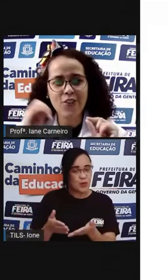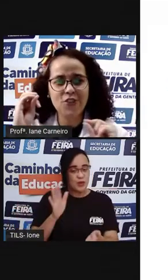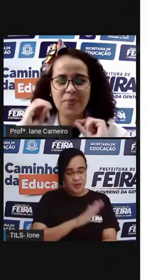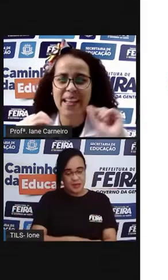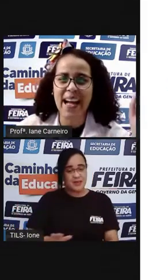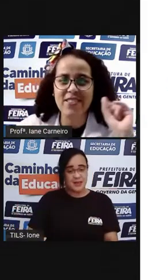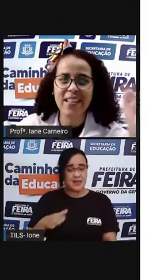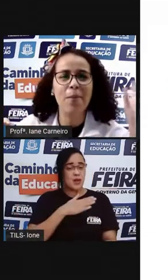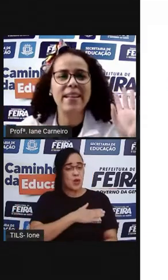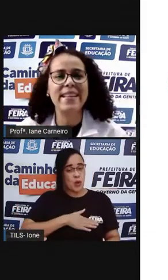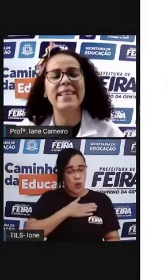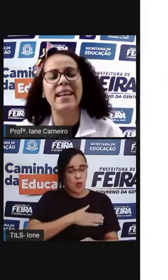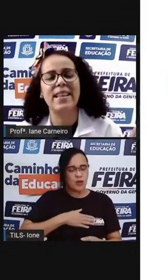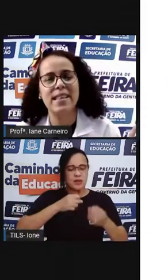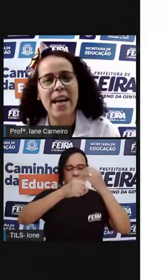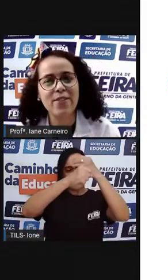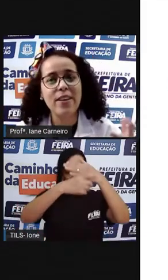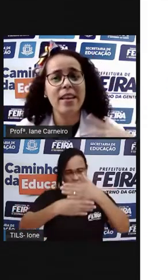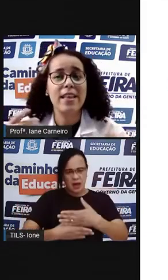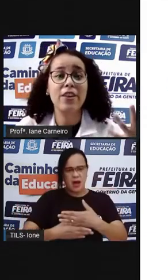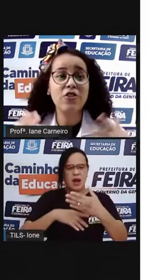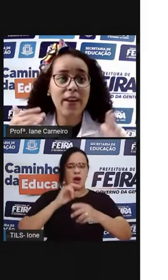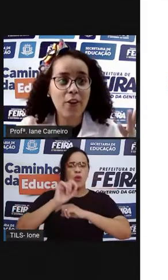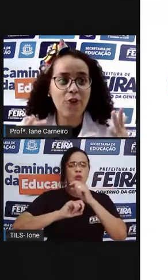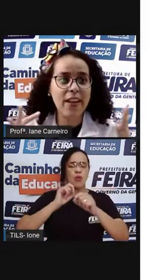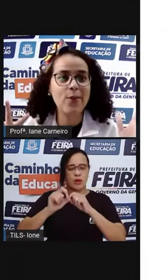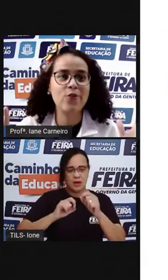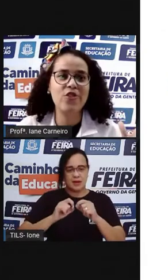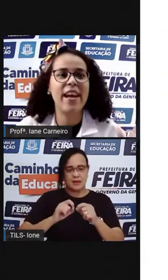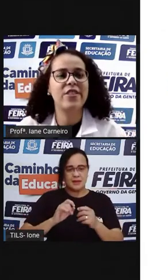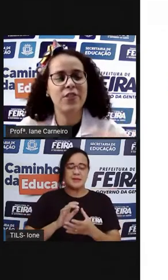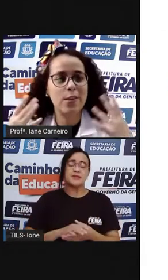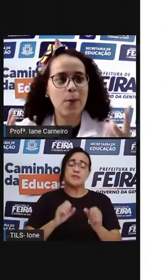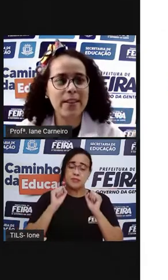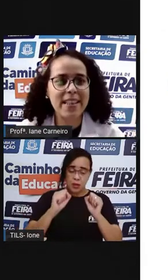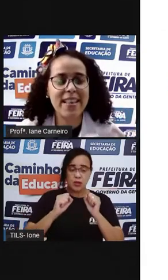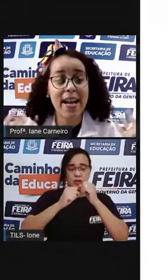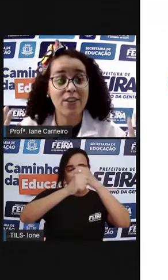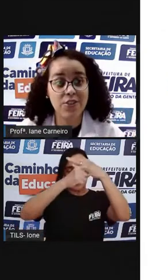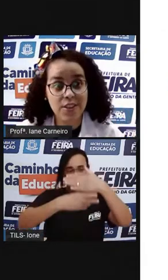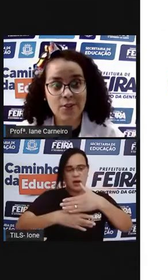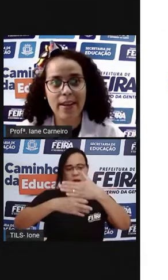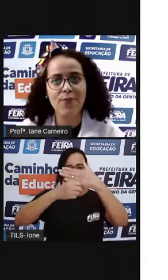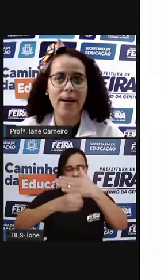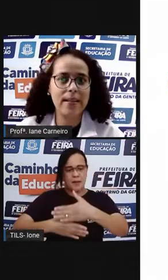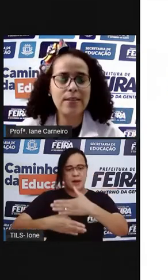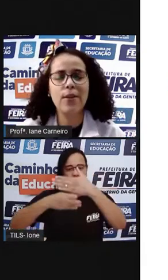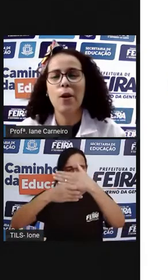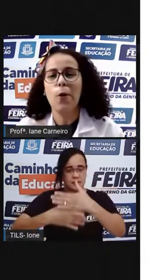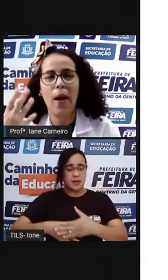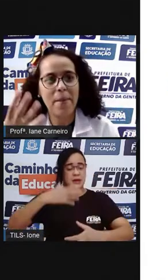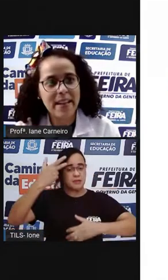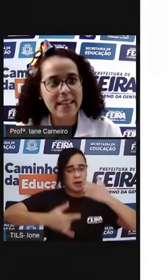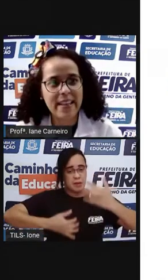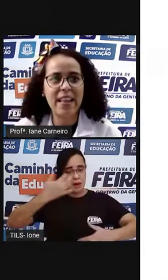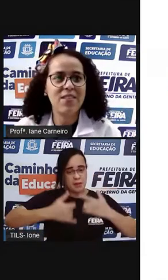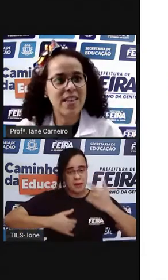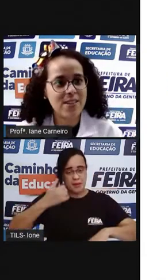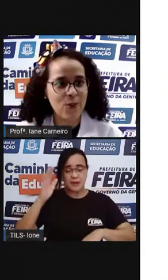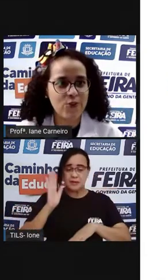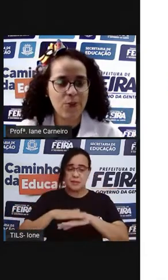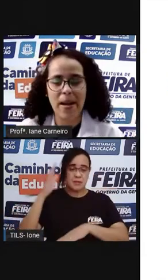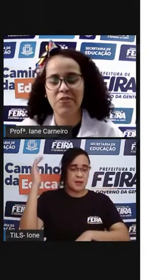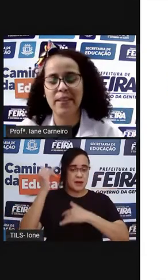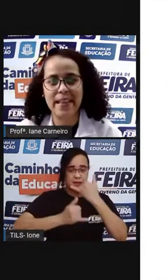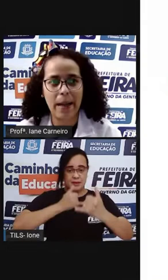Pró, eu gosto de brincar de tal brincadeira, tá certo? E a gente vai vendo no chat. Vocês podem ir interagindo aí, falando qual é a brincadeira que